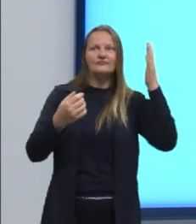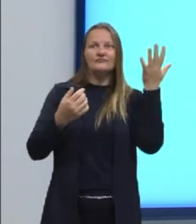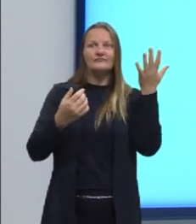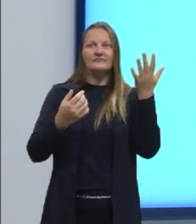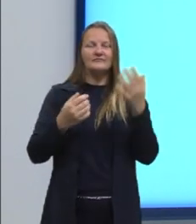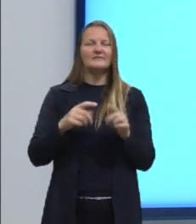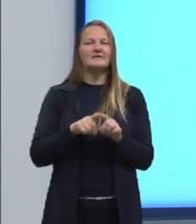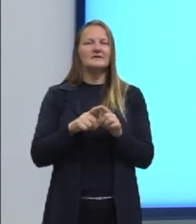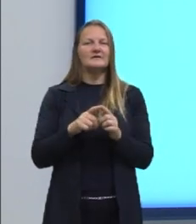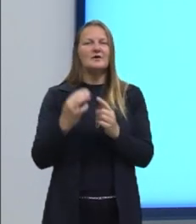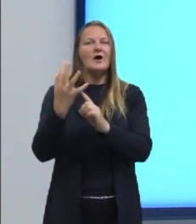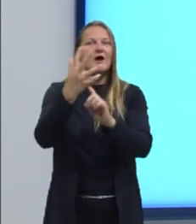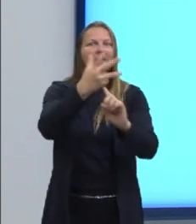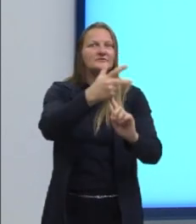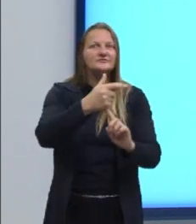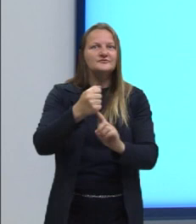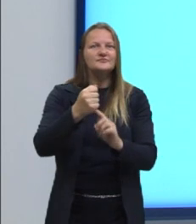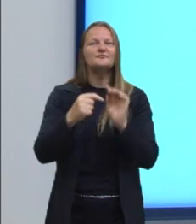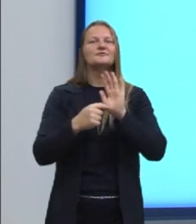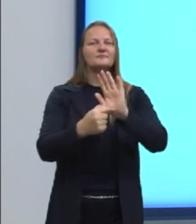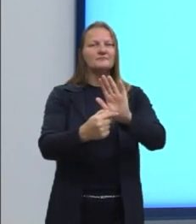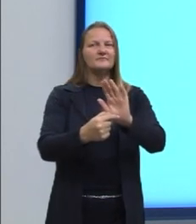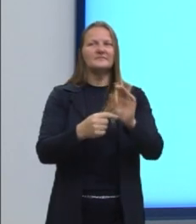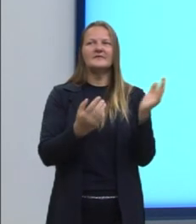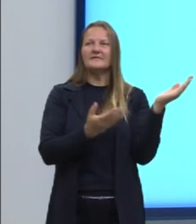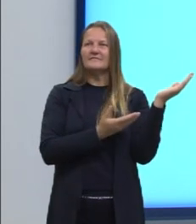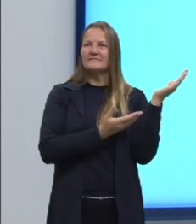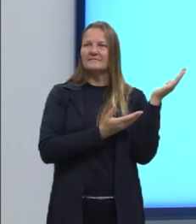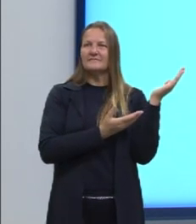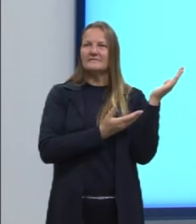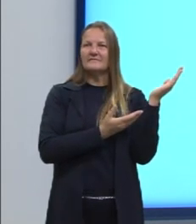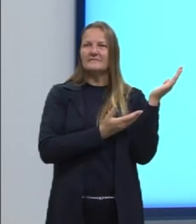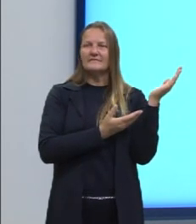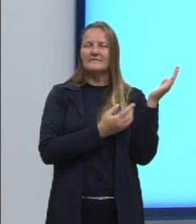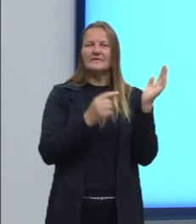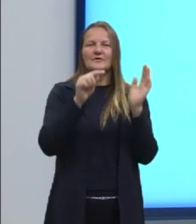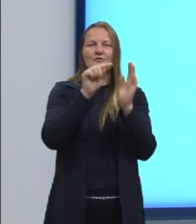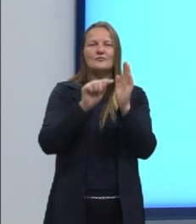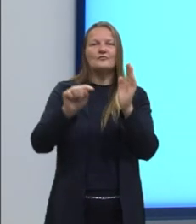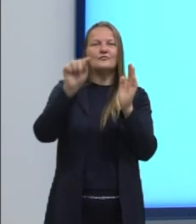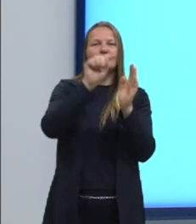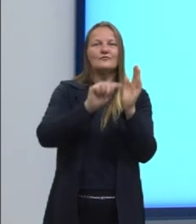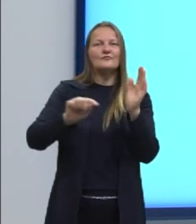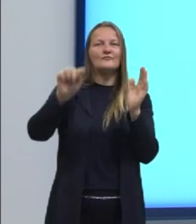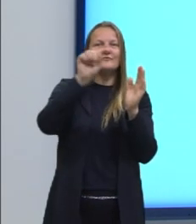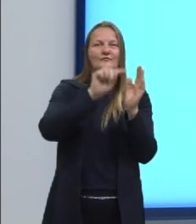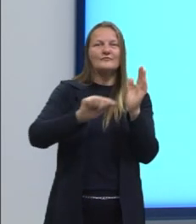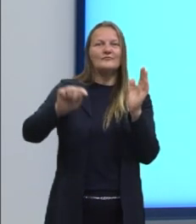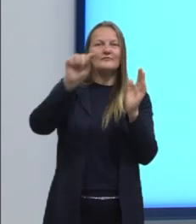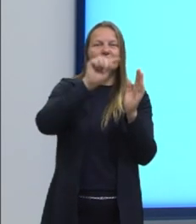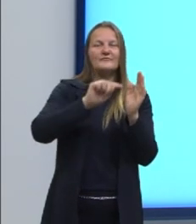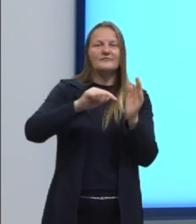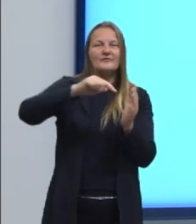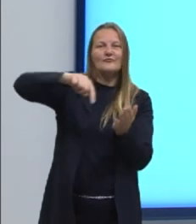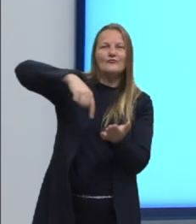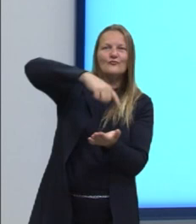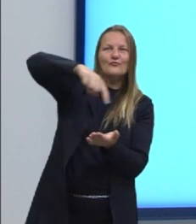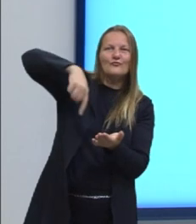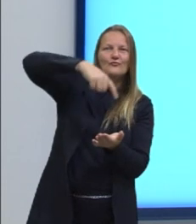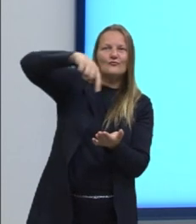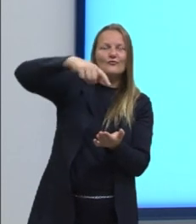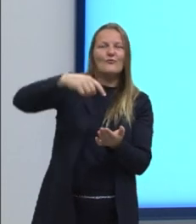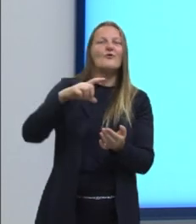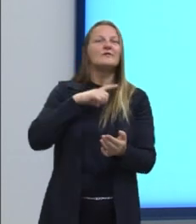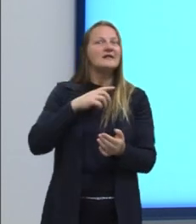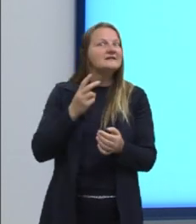fenômenos artísticos. Então, aqui eu trouxe a nossa espiral lindíssima, né? Que está, gente, presente na